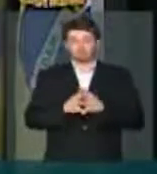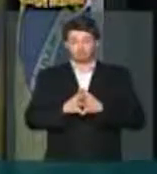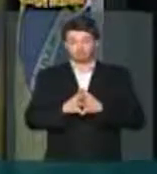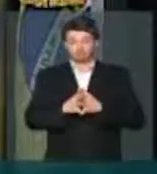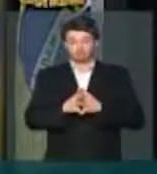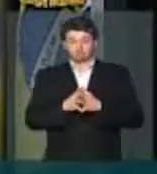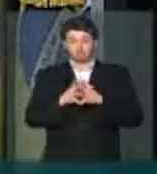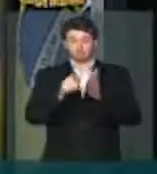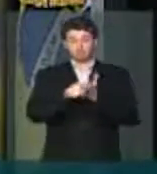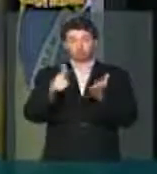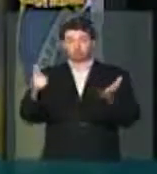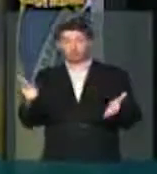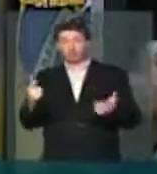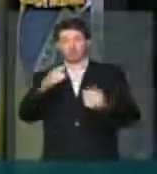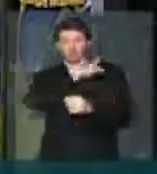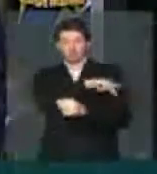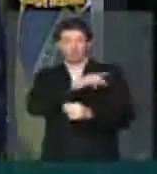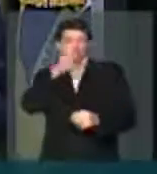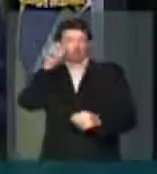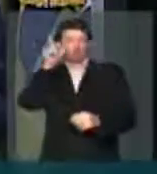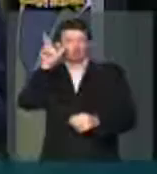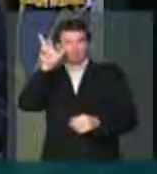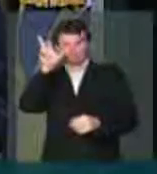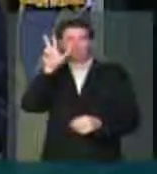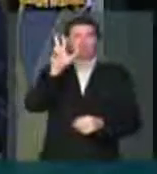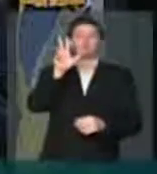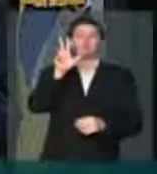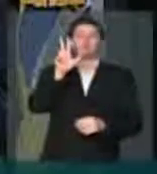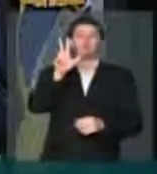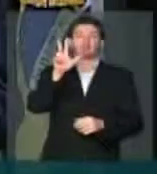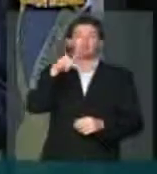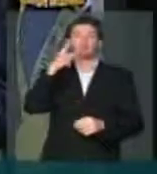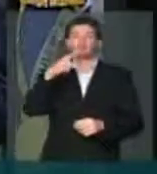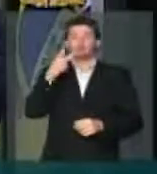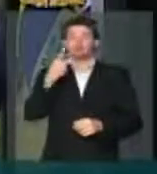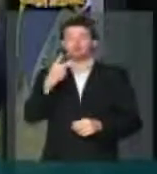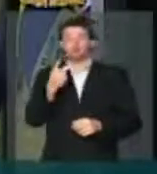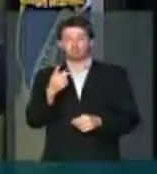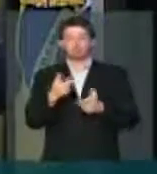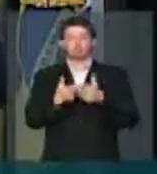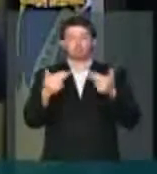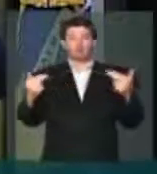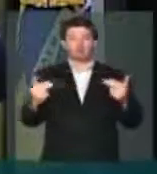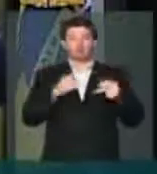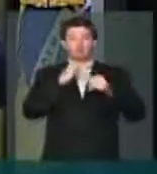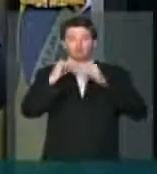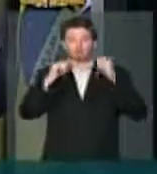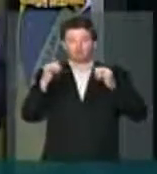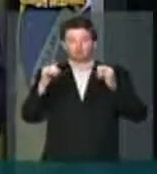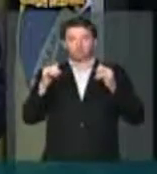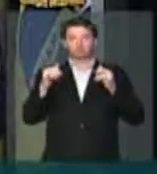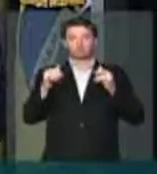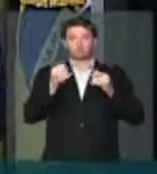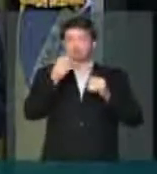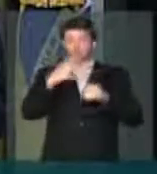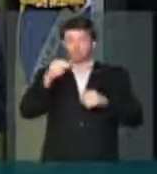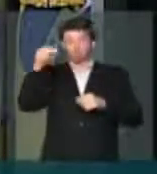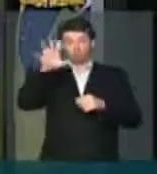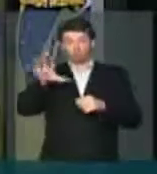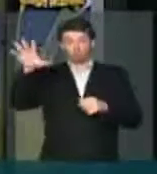Jornais do Piauí de antes de ontem trazem uma notícia muito boa para o Piauí e para o Nordeste.